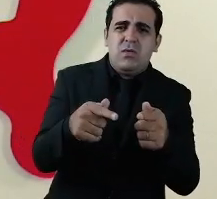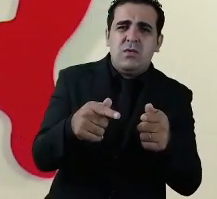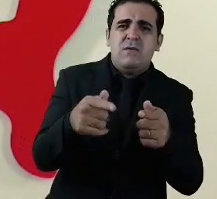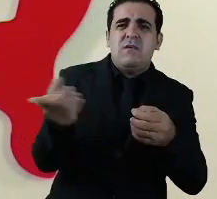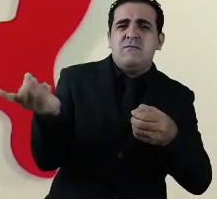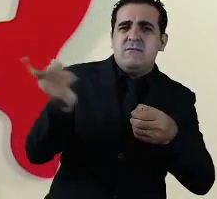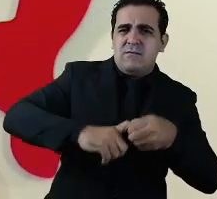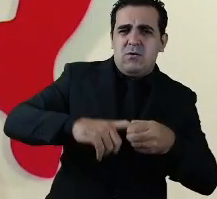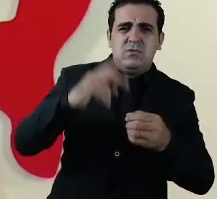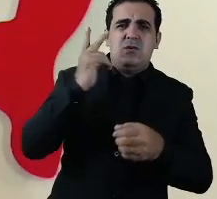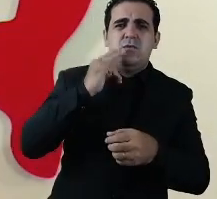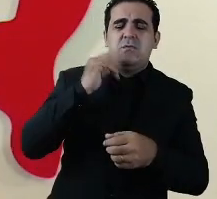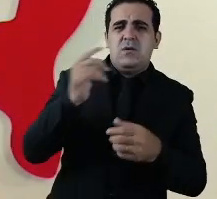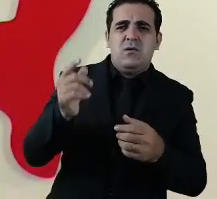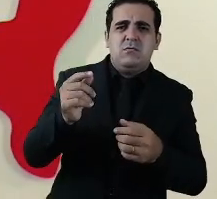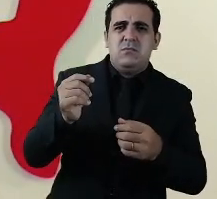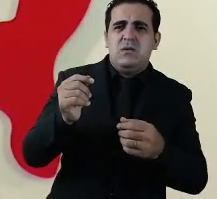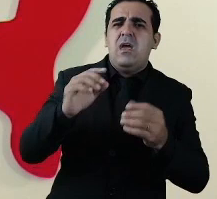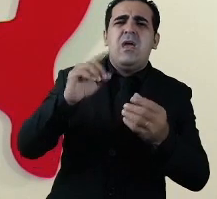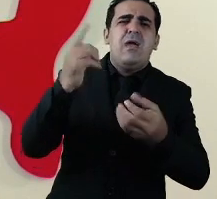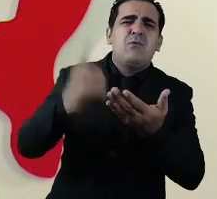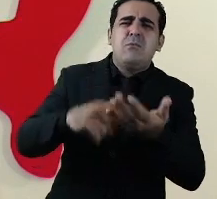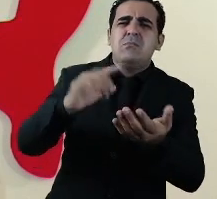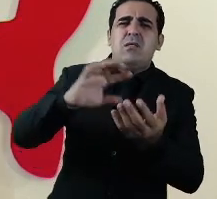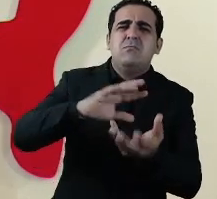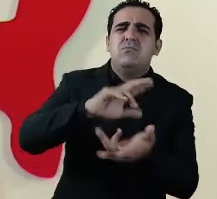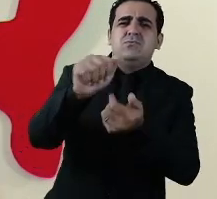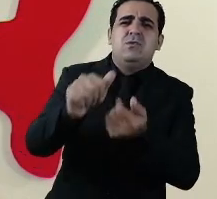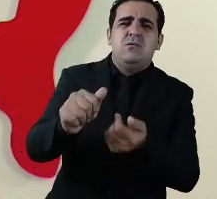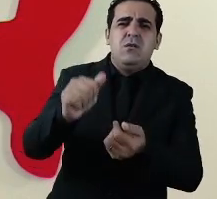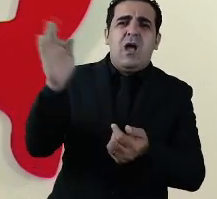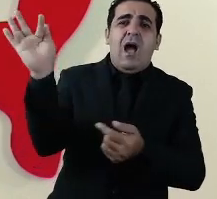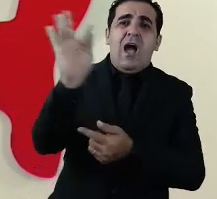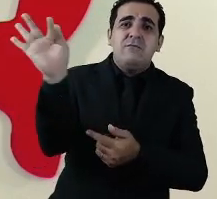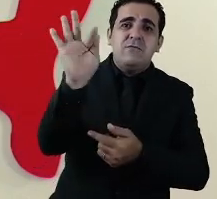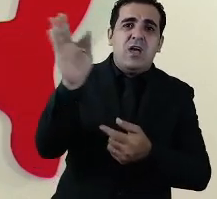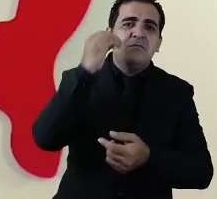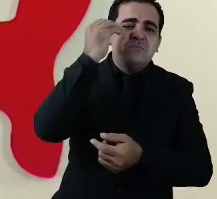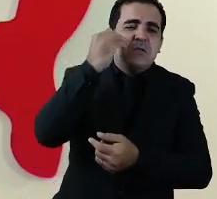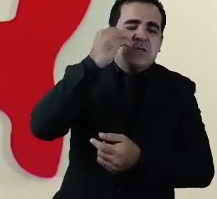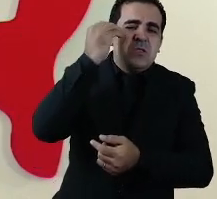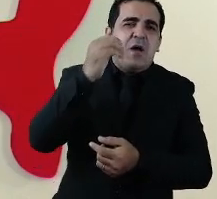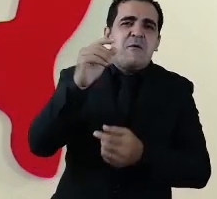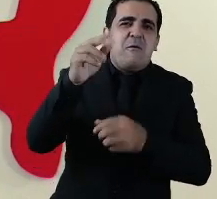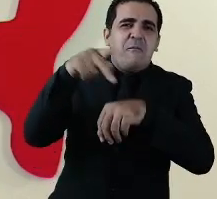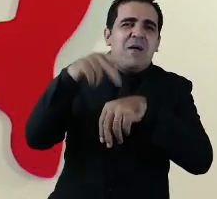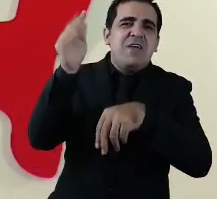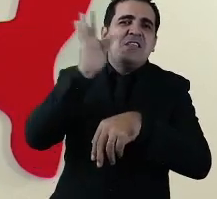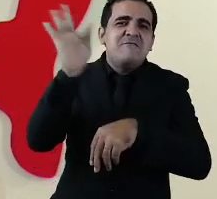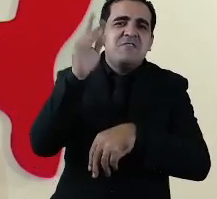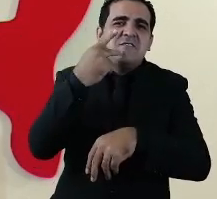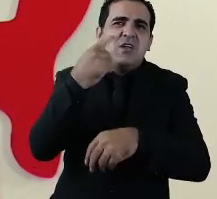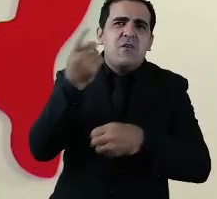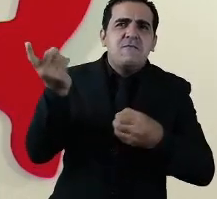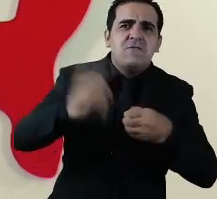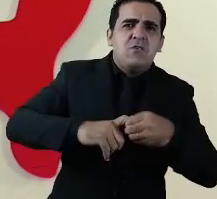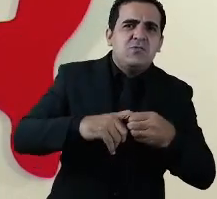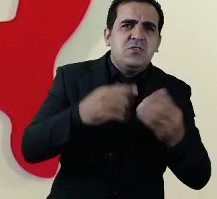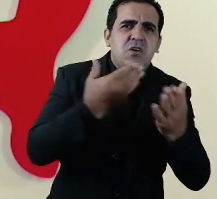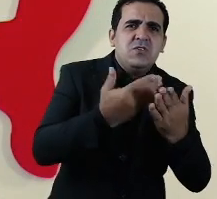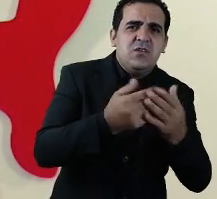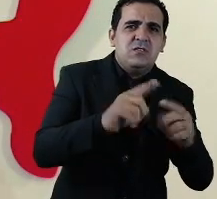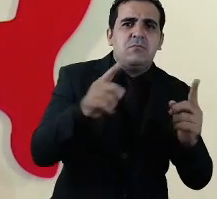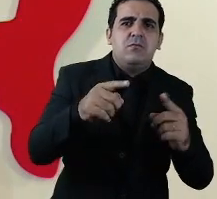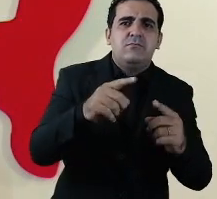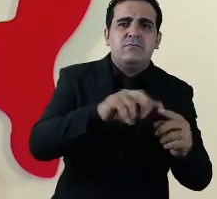nós teremos a retomada em nível internacional a França experimentou a retomada das escolas e teve que dar passos